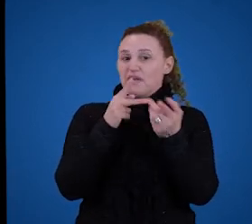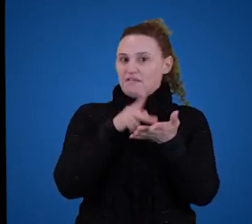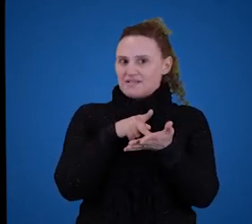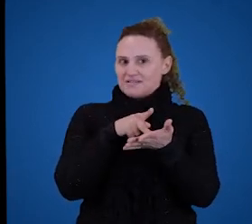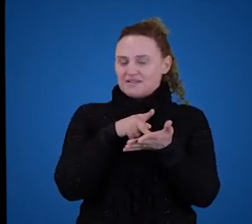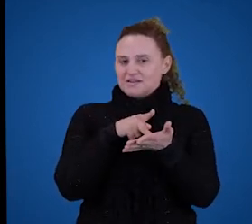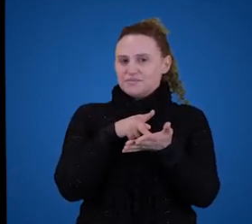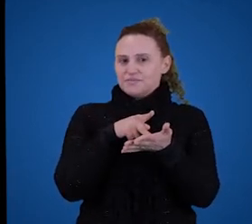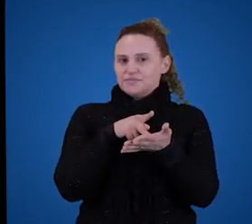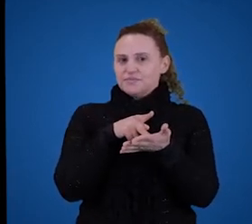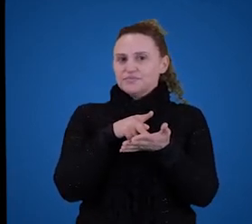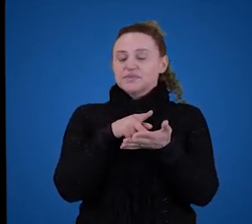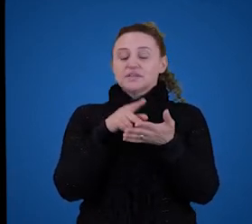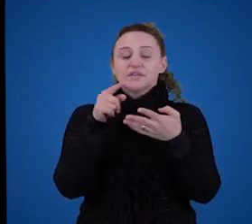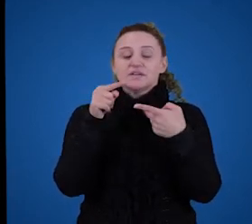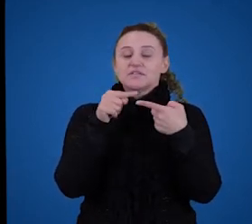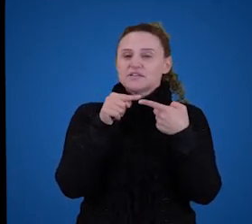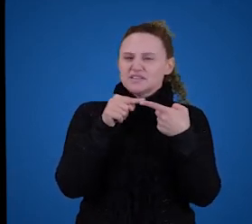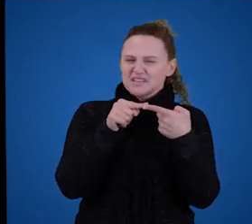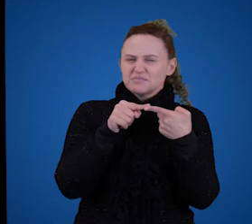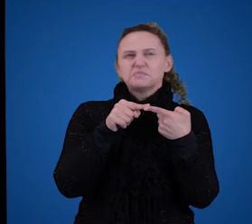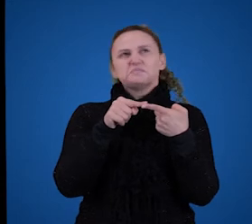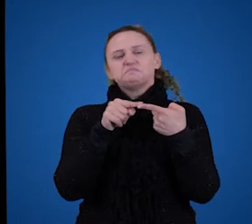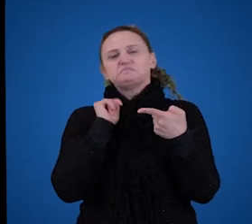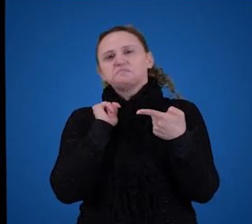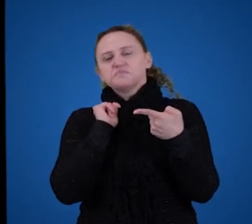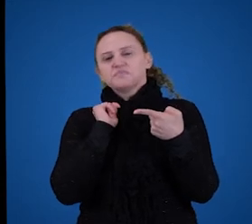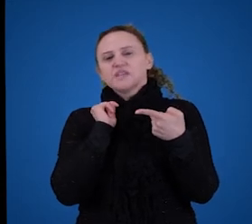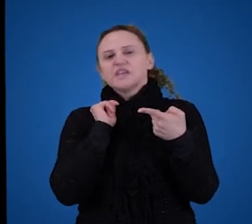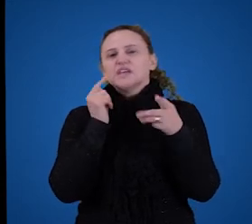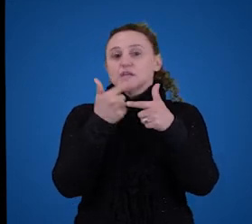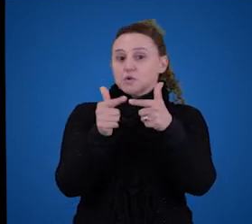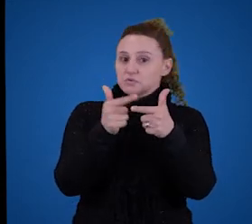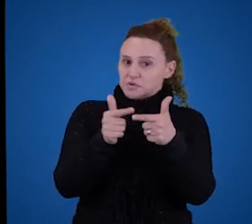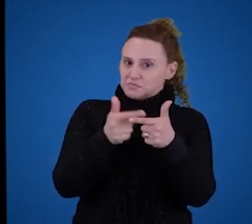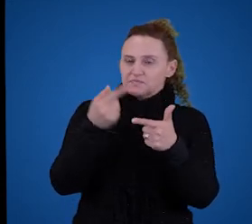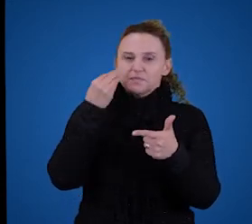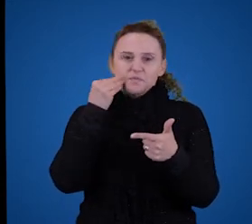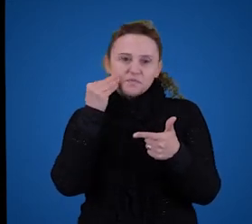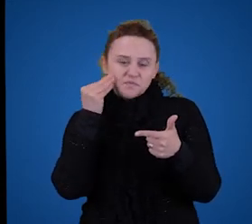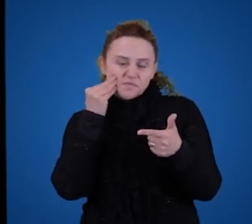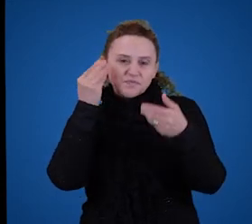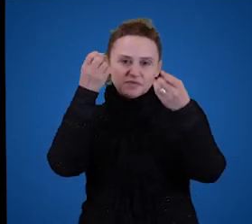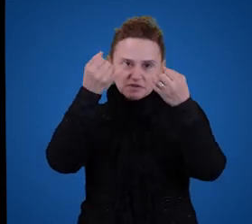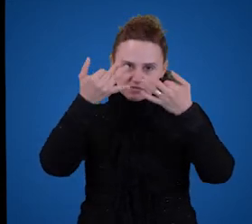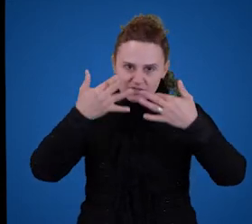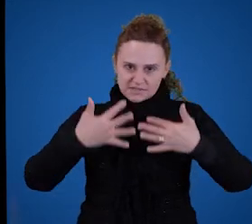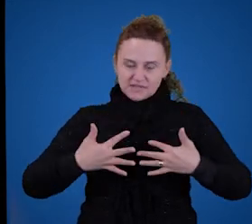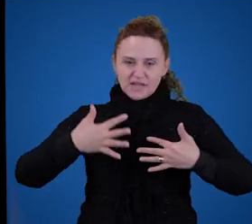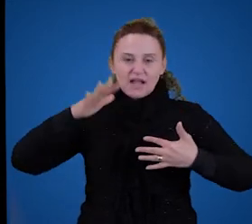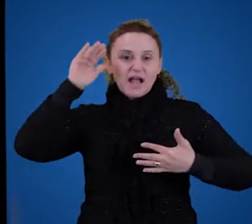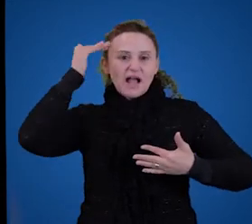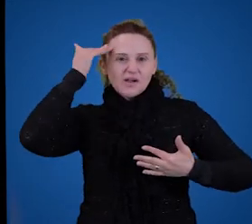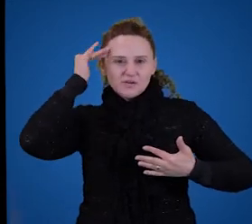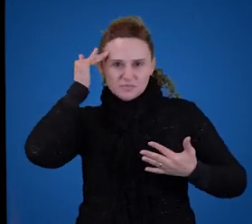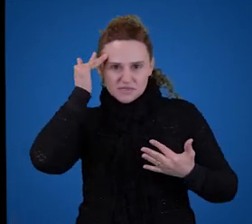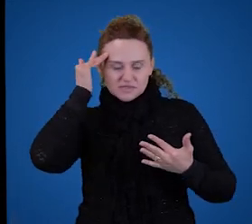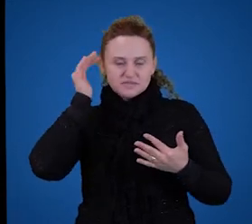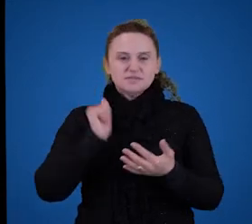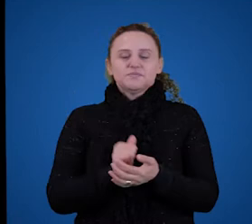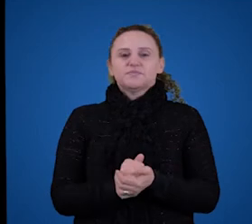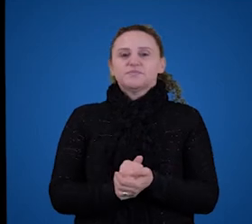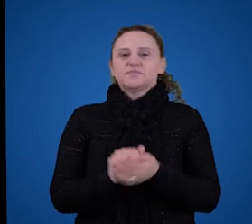Nós vamos ver essa hipótese e os problemas relacionados a ela na tentativa de explicar a nossa compreensão das frases novas.